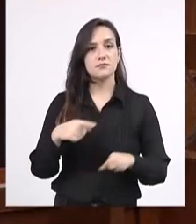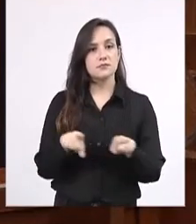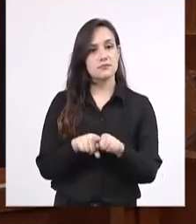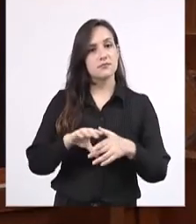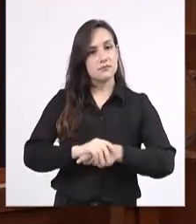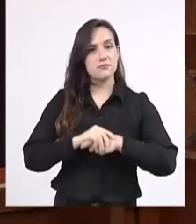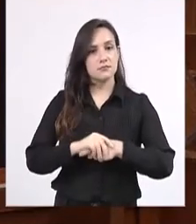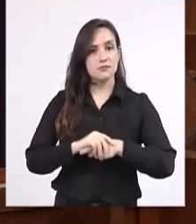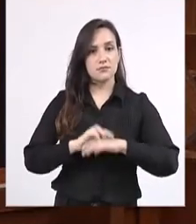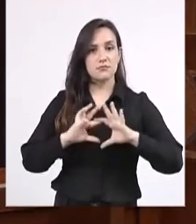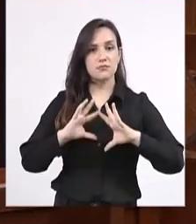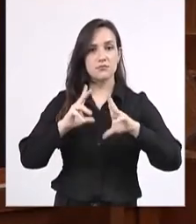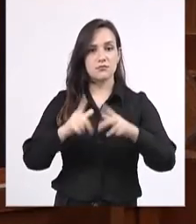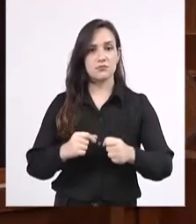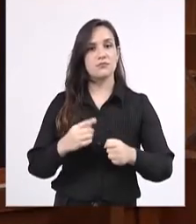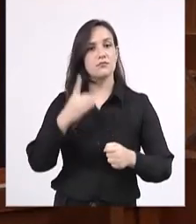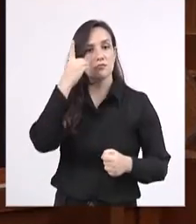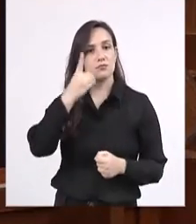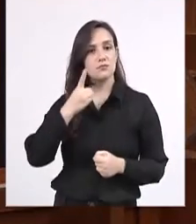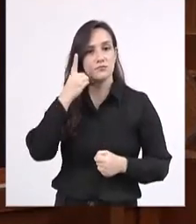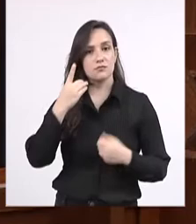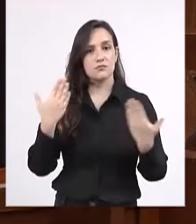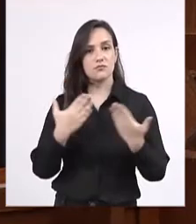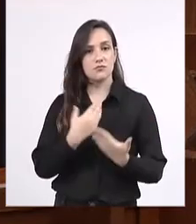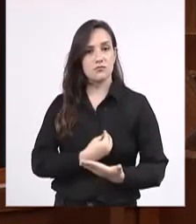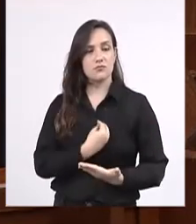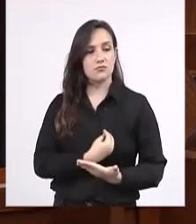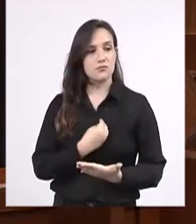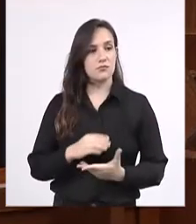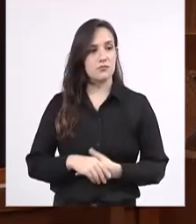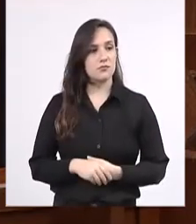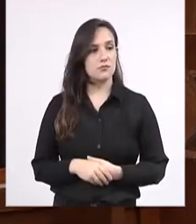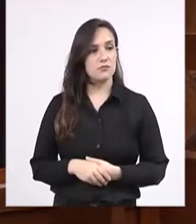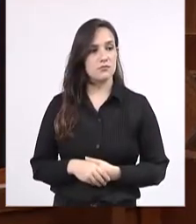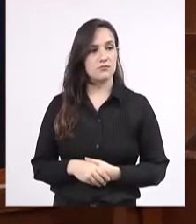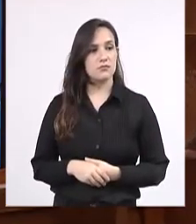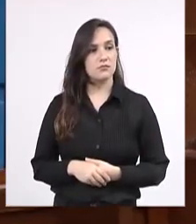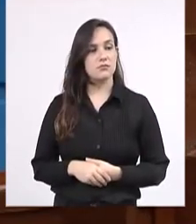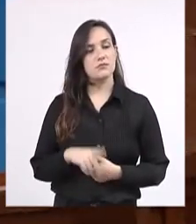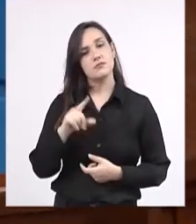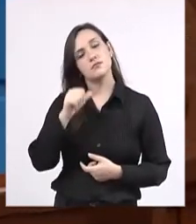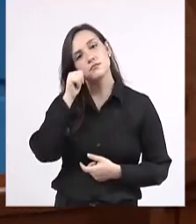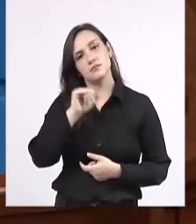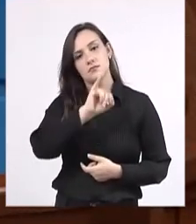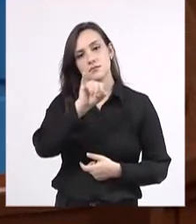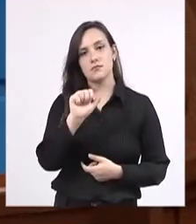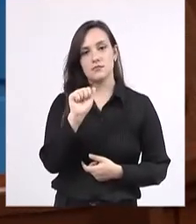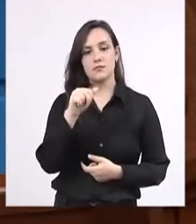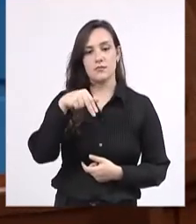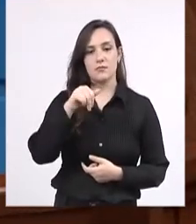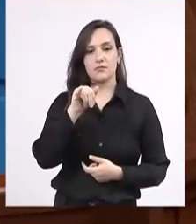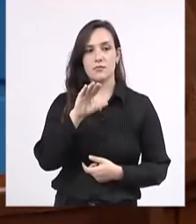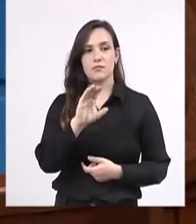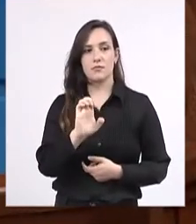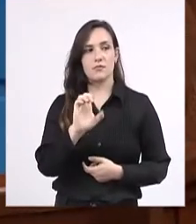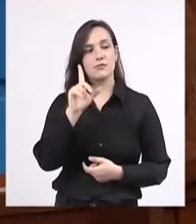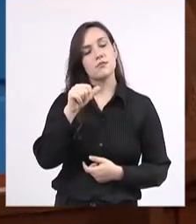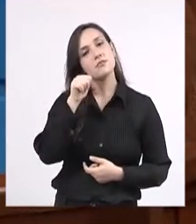todos os deputados presentes. Excelentíssima senhora Janice Andrade,